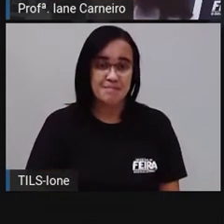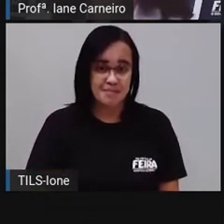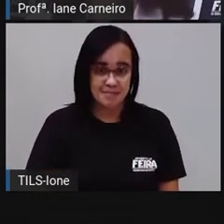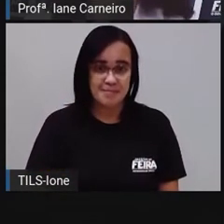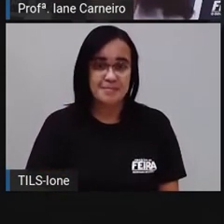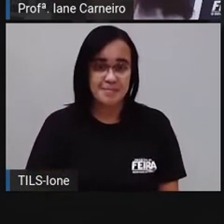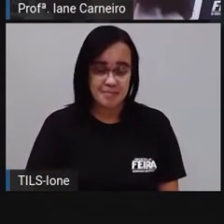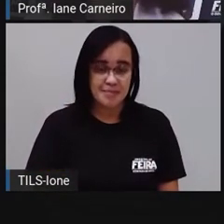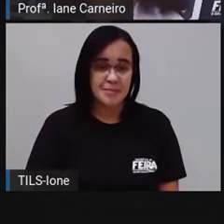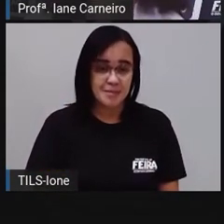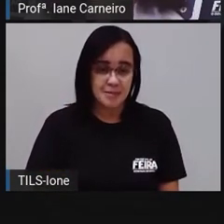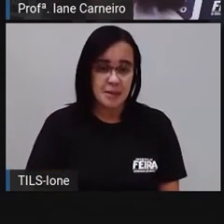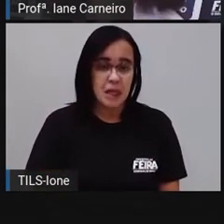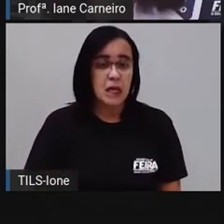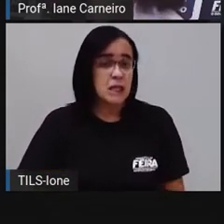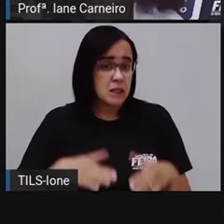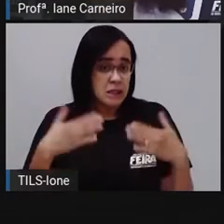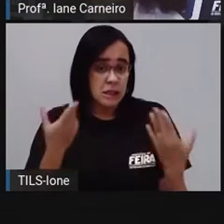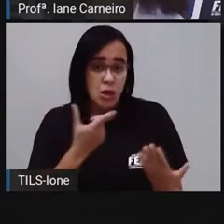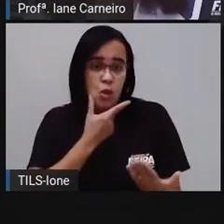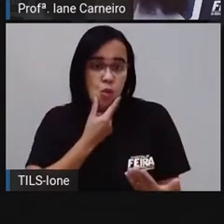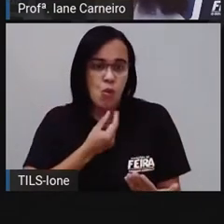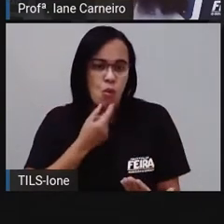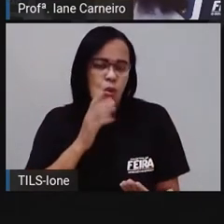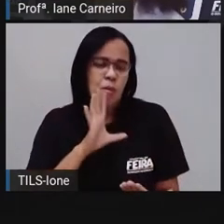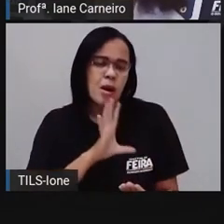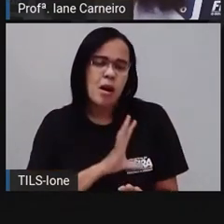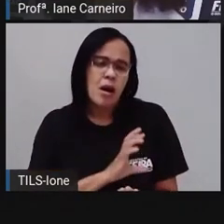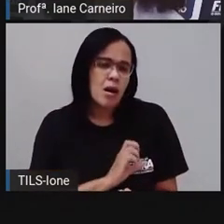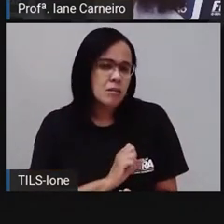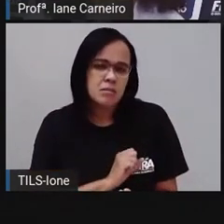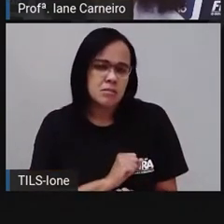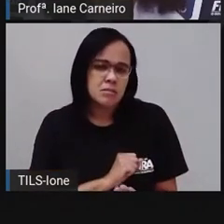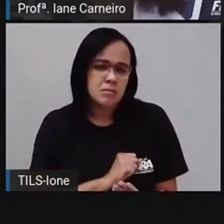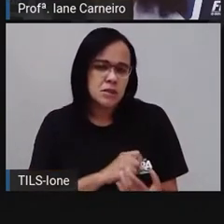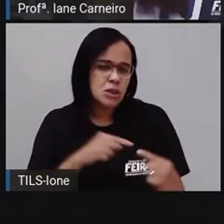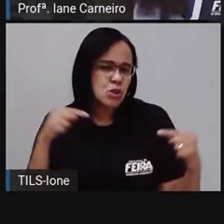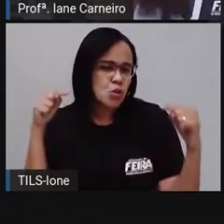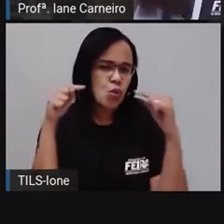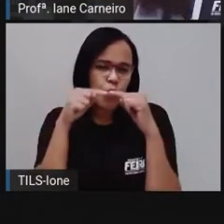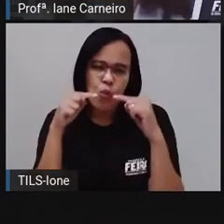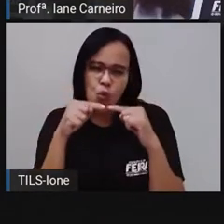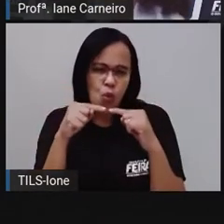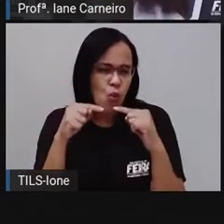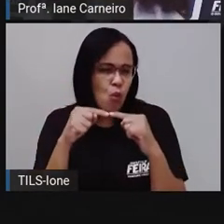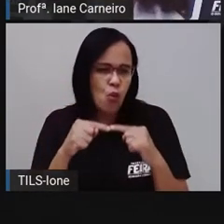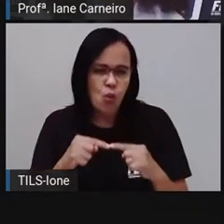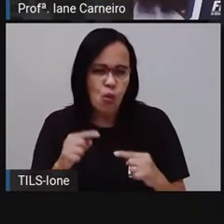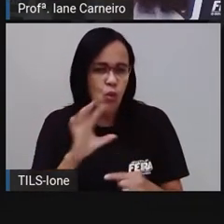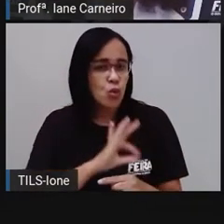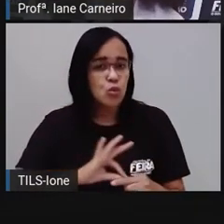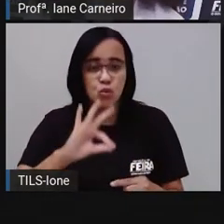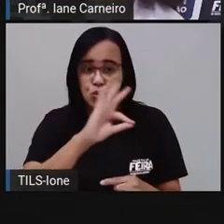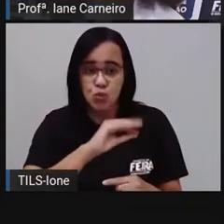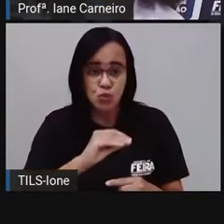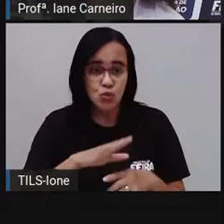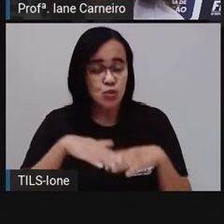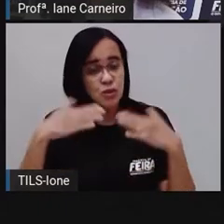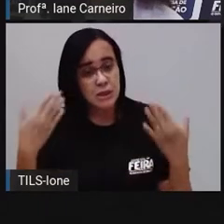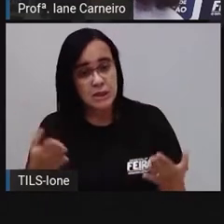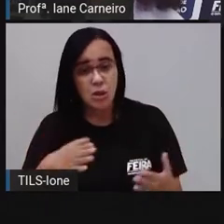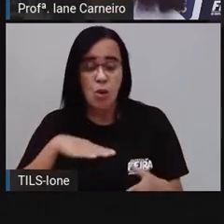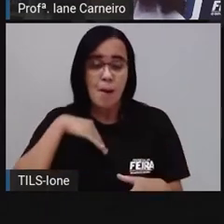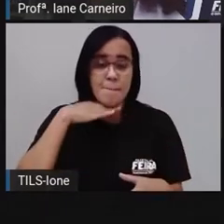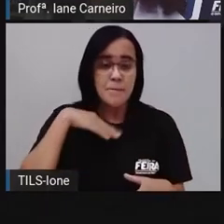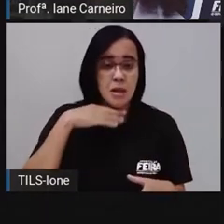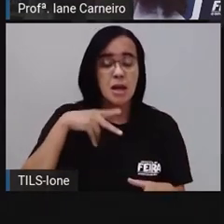E como estavam apaixonados, combinavam em tudo. Então, a mãe do pai do Pai do Pai do